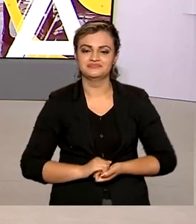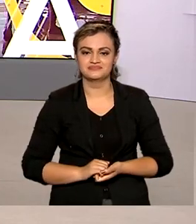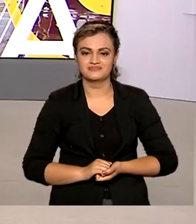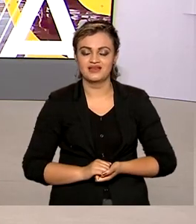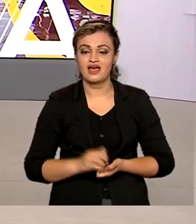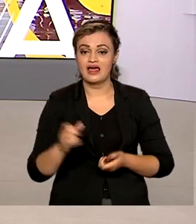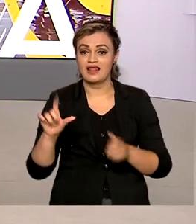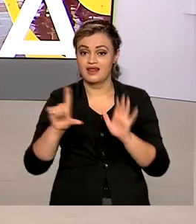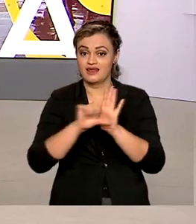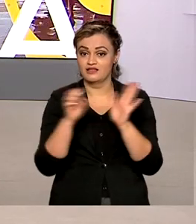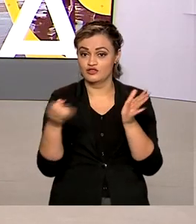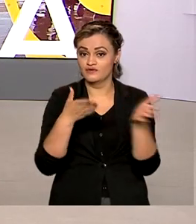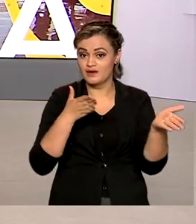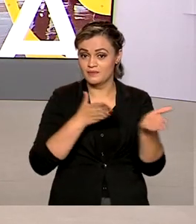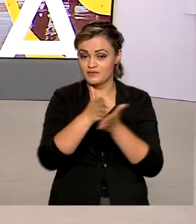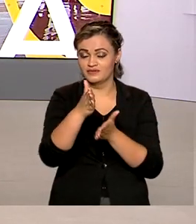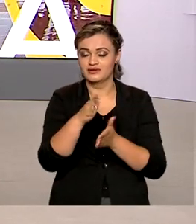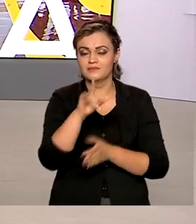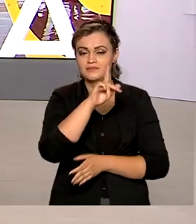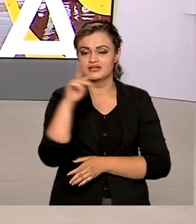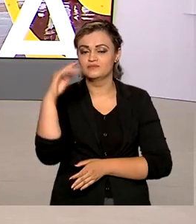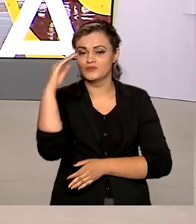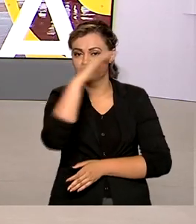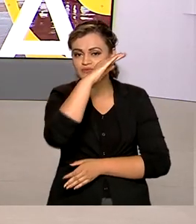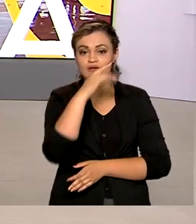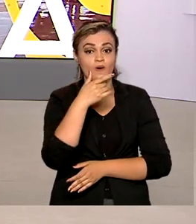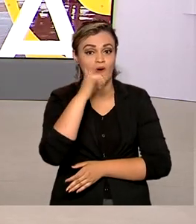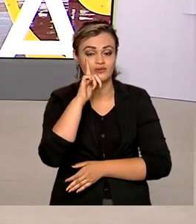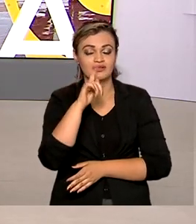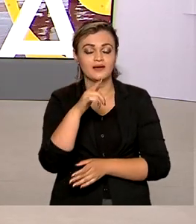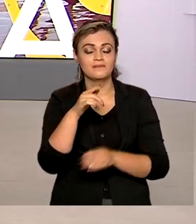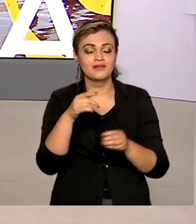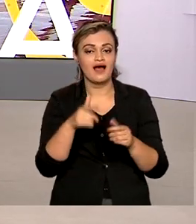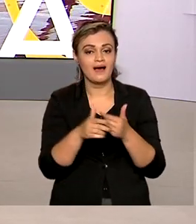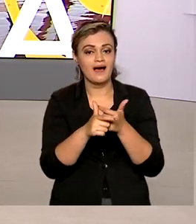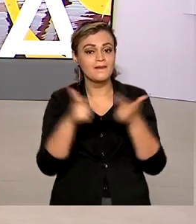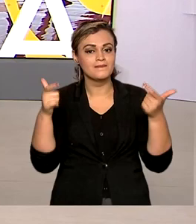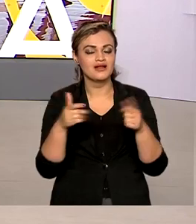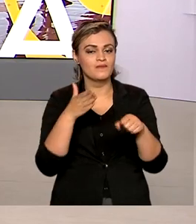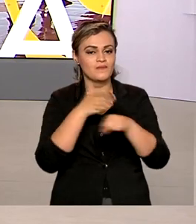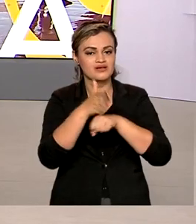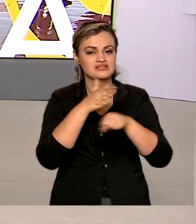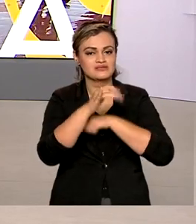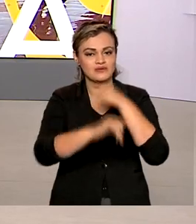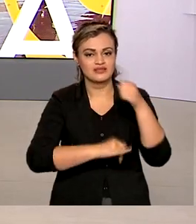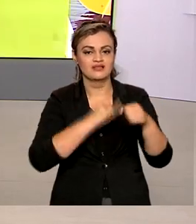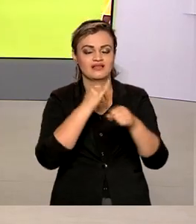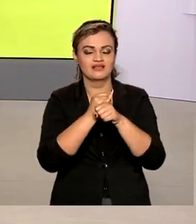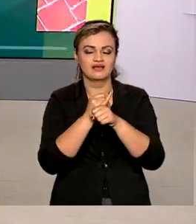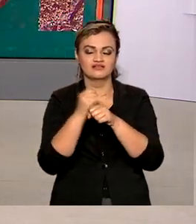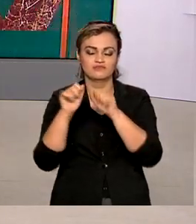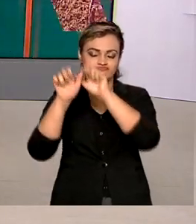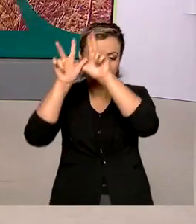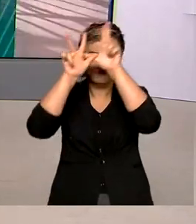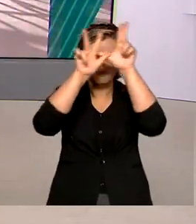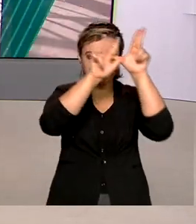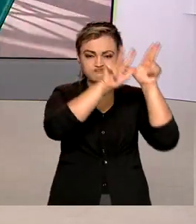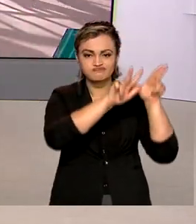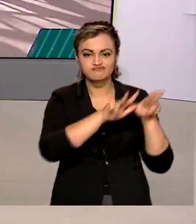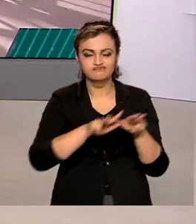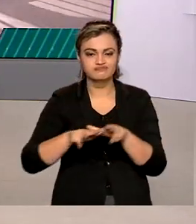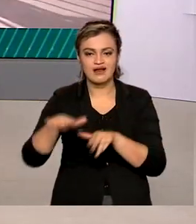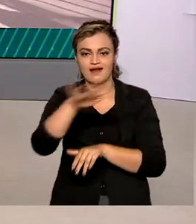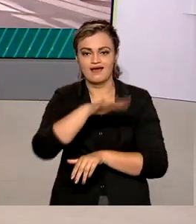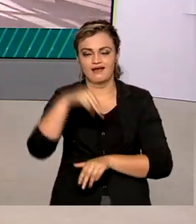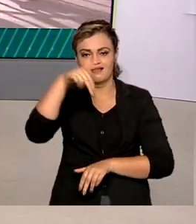Uma nova lei sancionada pelo presidente Jair Bolsonaro vai ampliar o acesso à internet banda larga via satélite para todo o